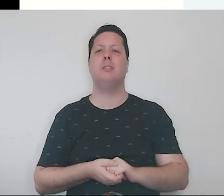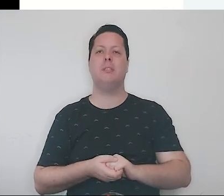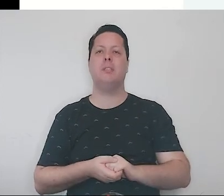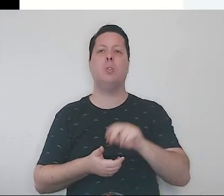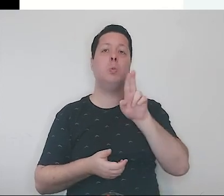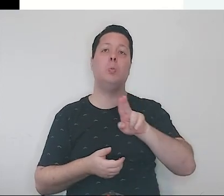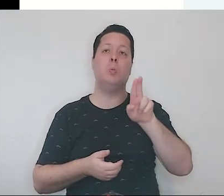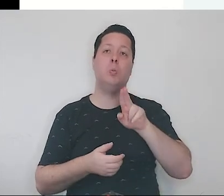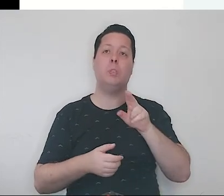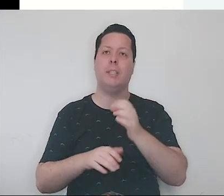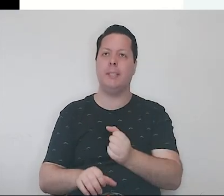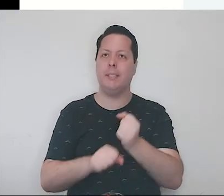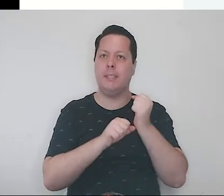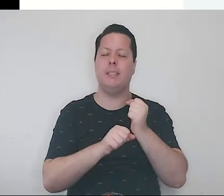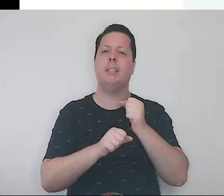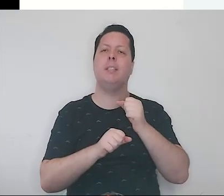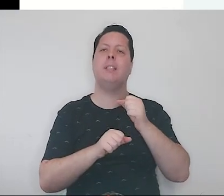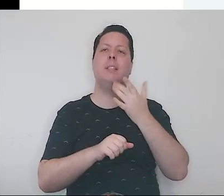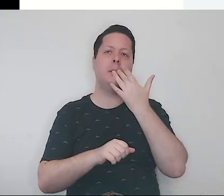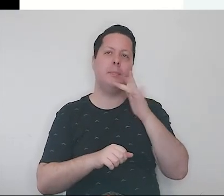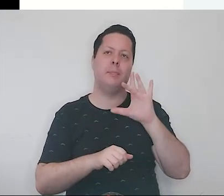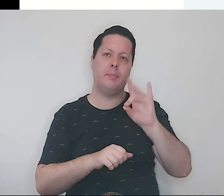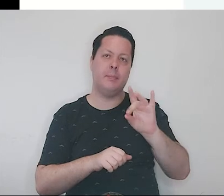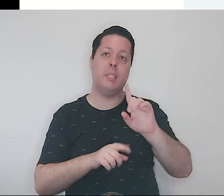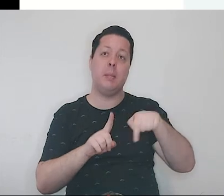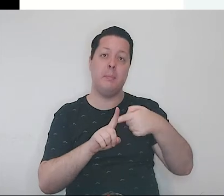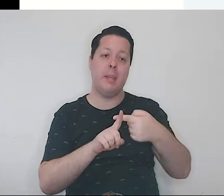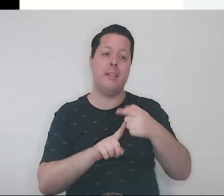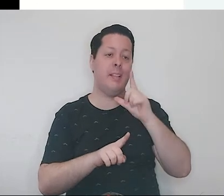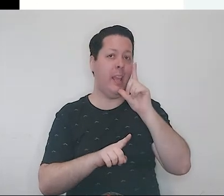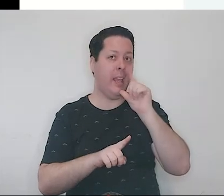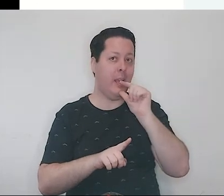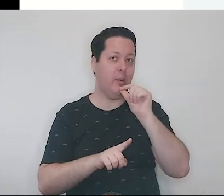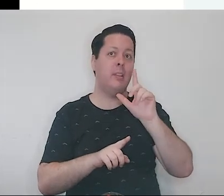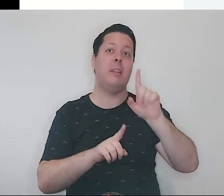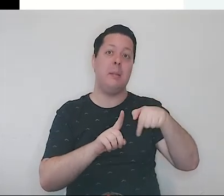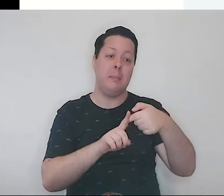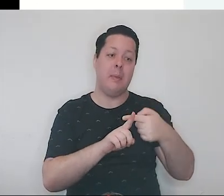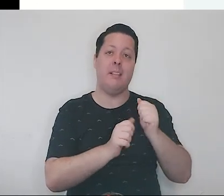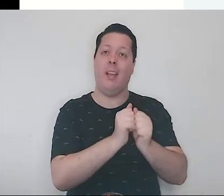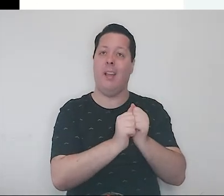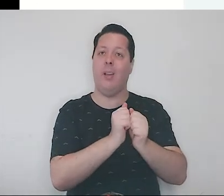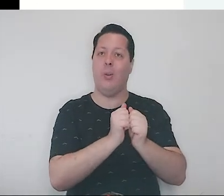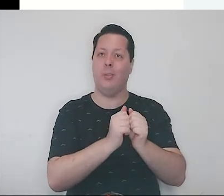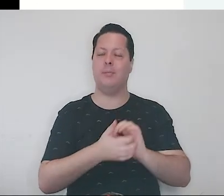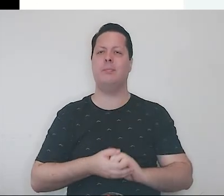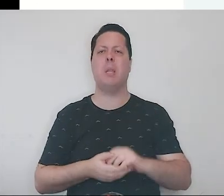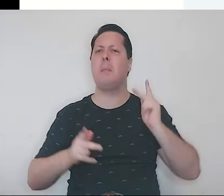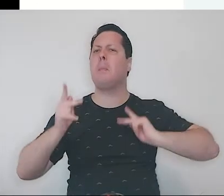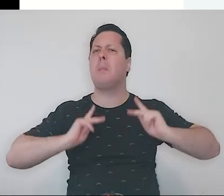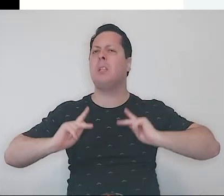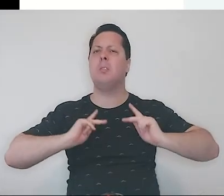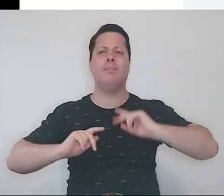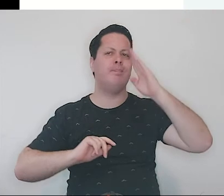esse prato que se usa é inhame, arroz e água. Uma canja. As personagens,